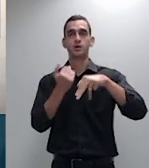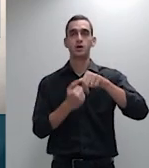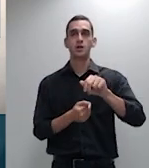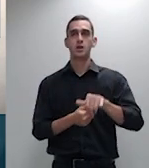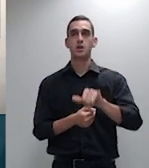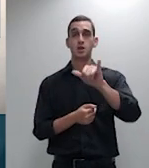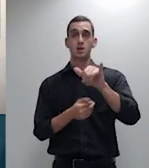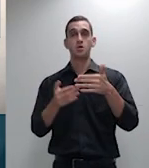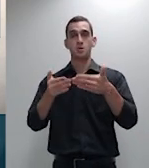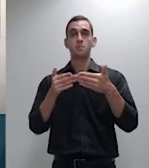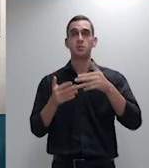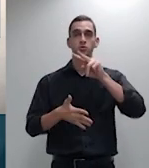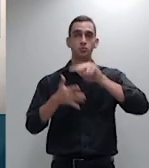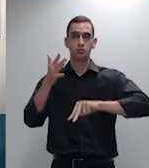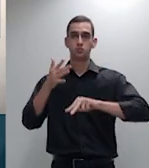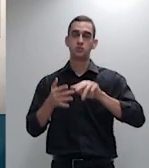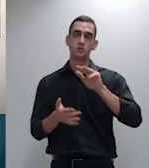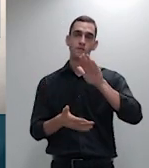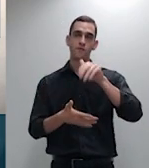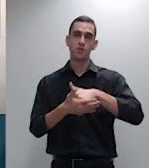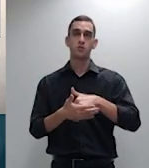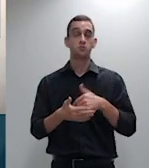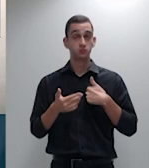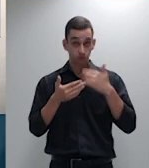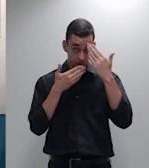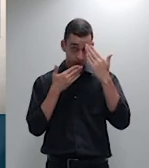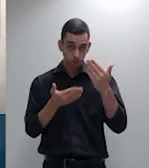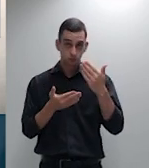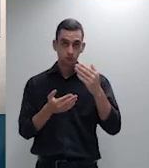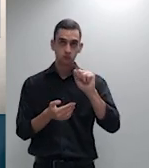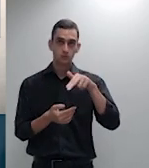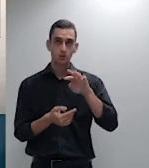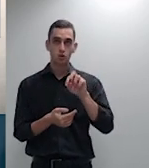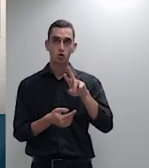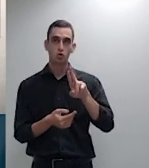confiança ao ministro Antônio Carlos a quem devolvo a presidência